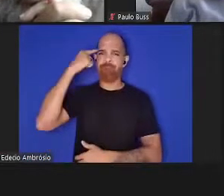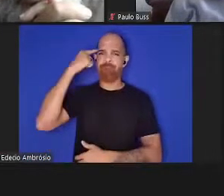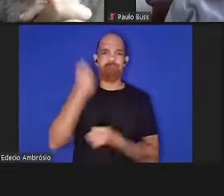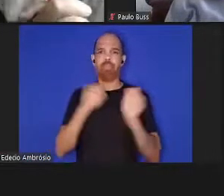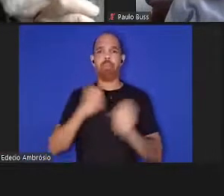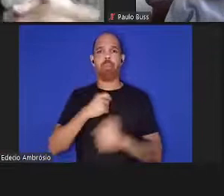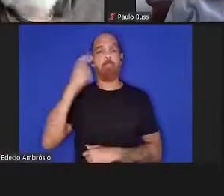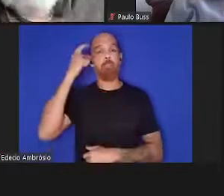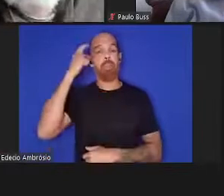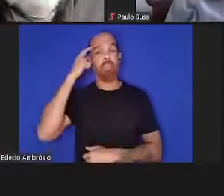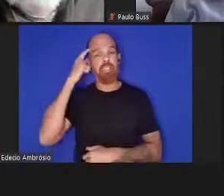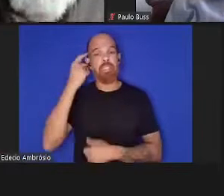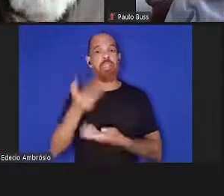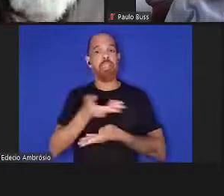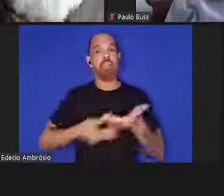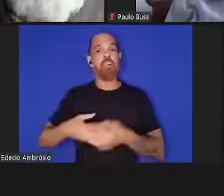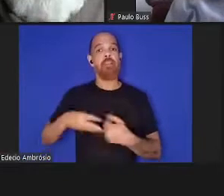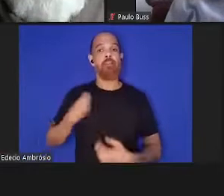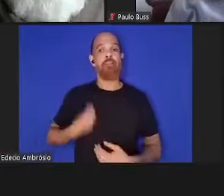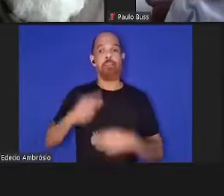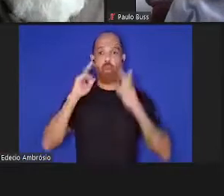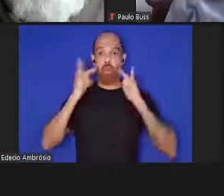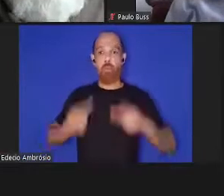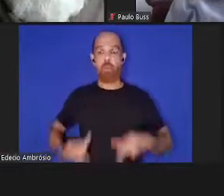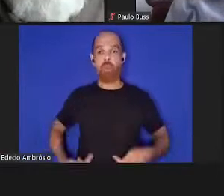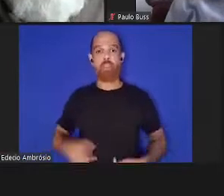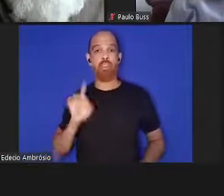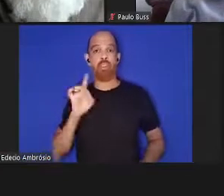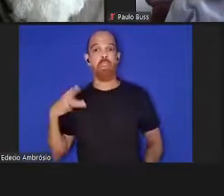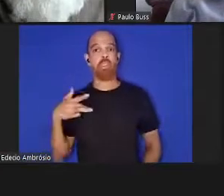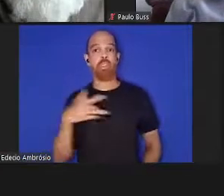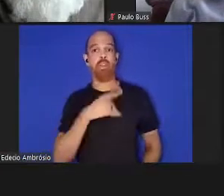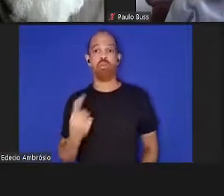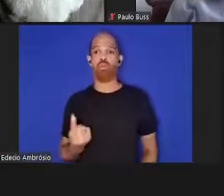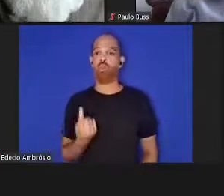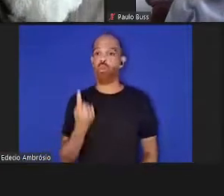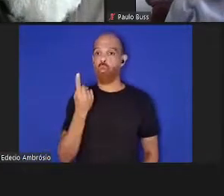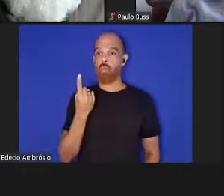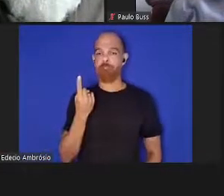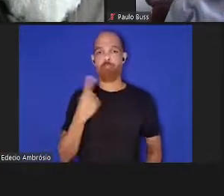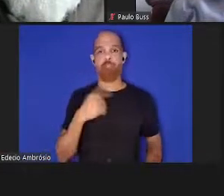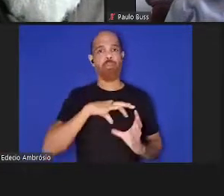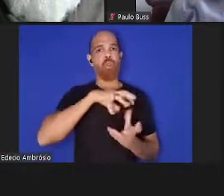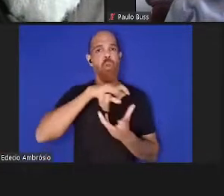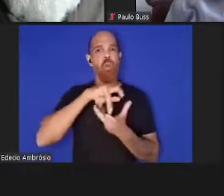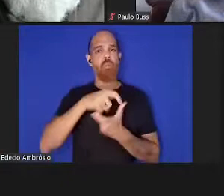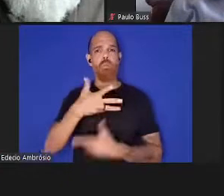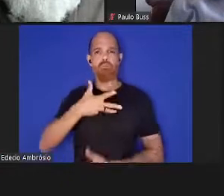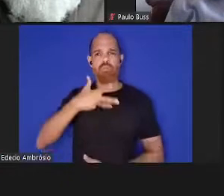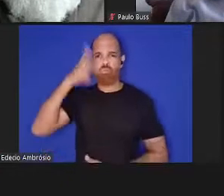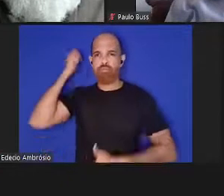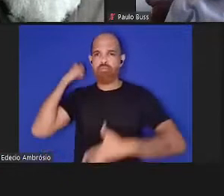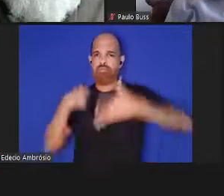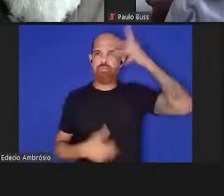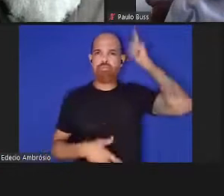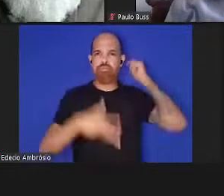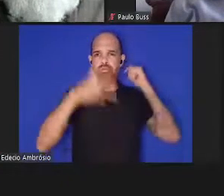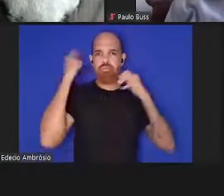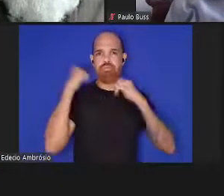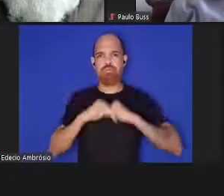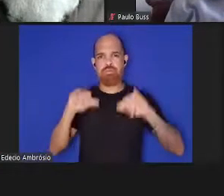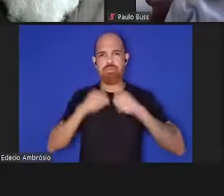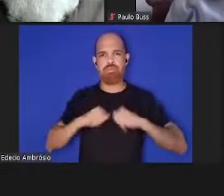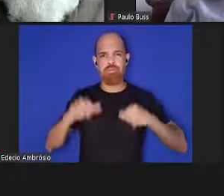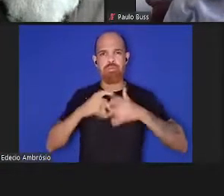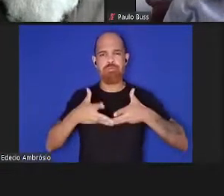humanidade a não ser pelo conceito da saúde única. No mundo plano de velocidade e informacional, o avanço da